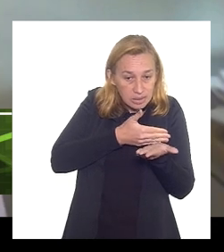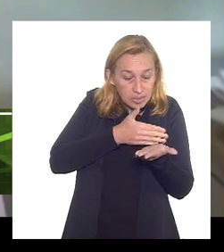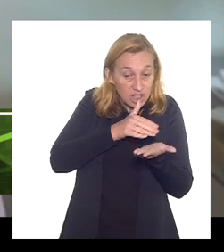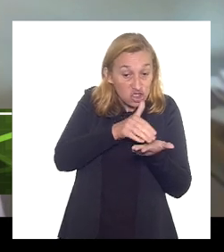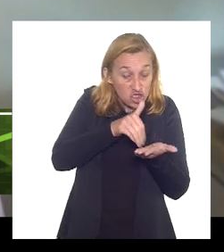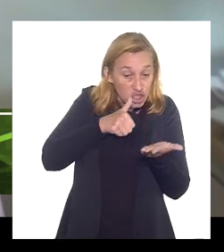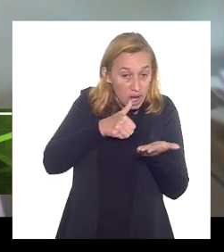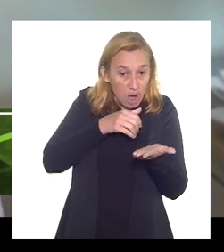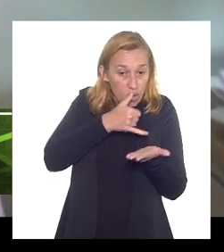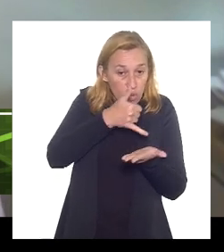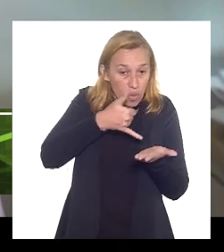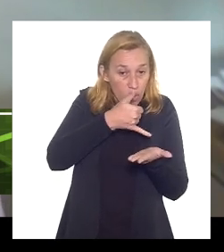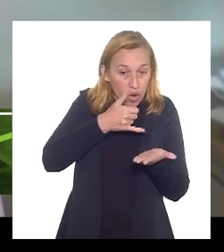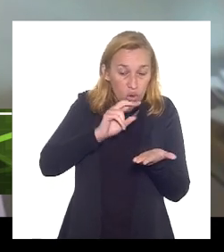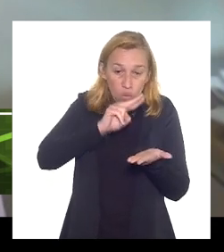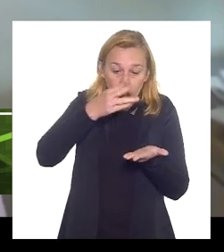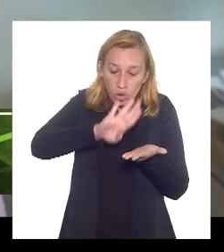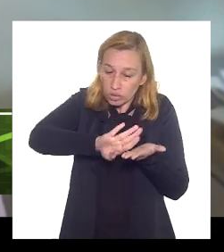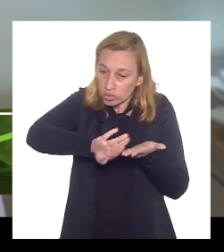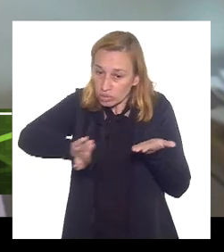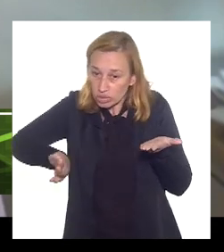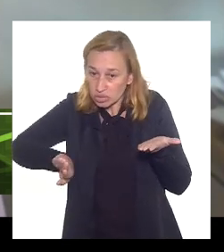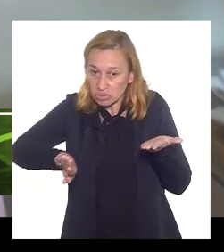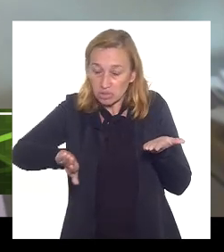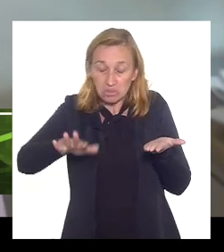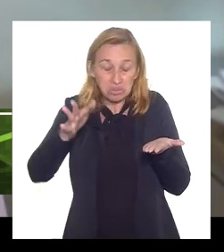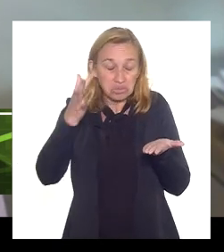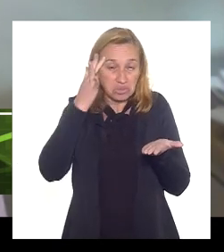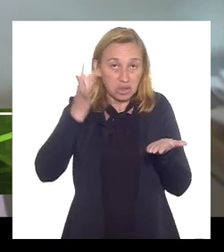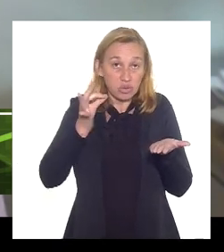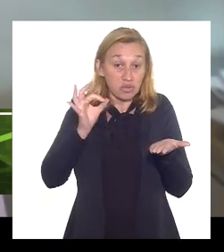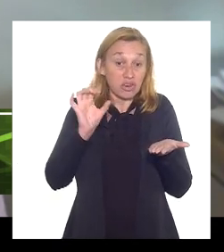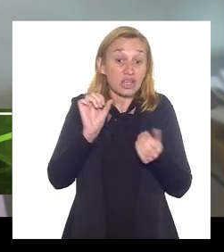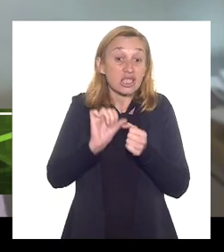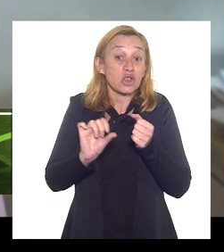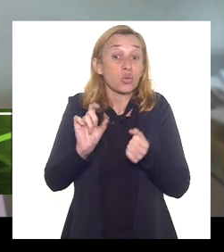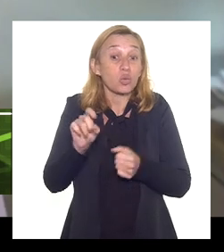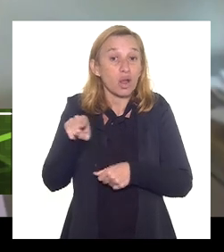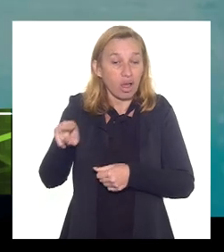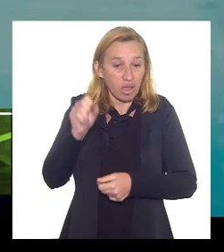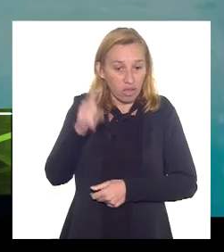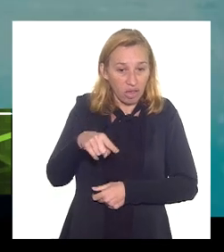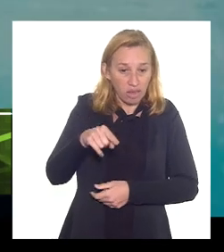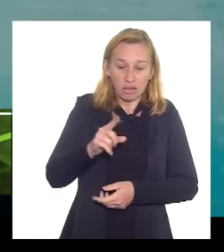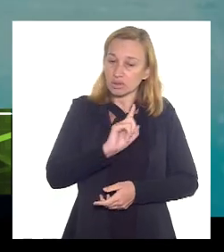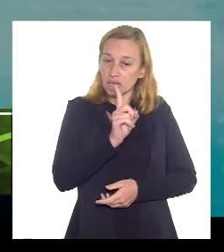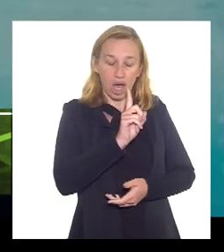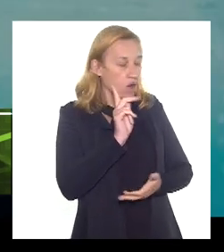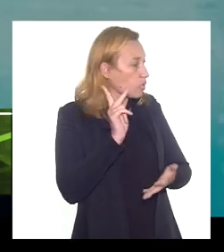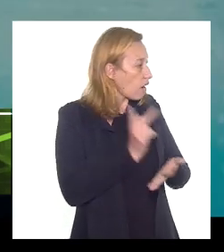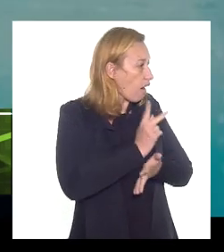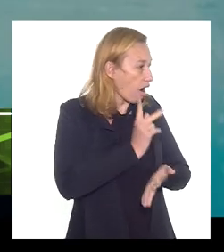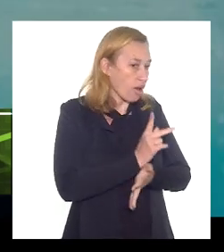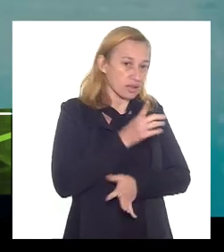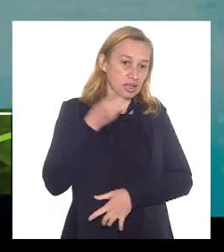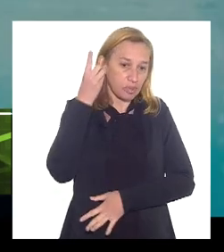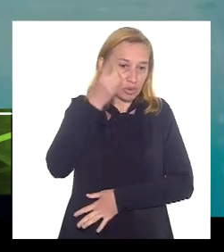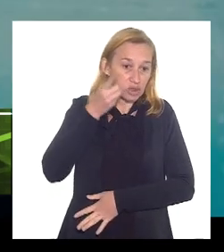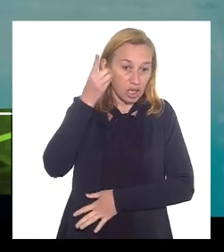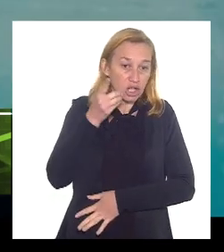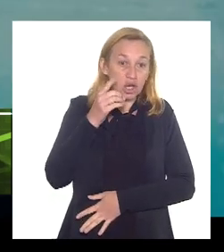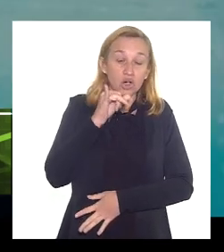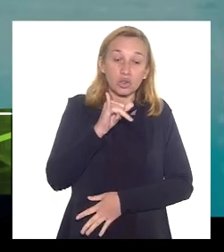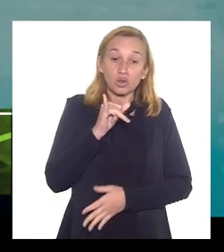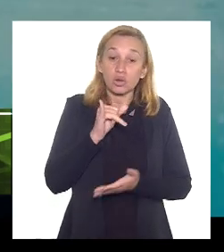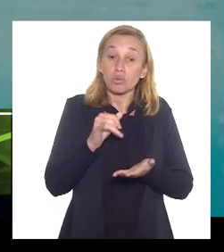reinjetando que eu só não tenho o que fazer com ele correto? não não está correto deputado eu estou reinjetando